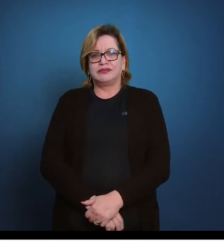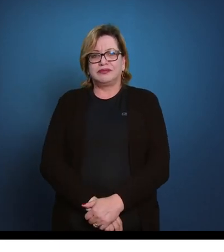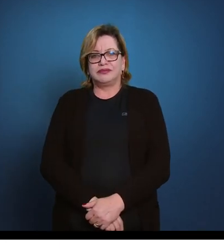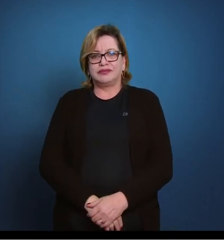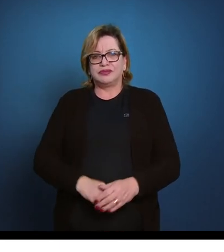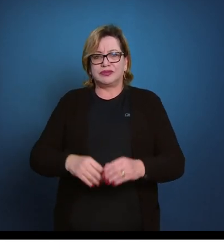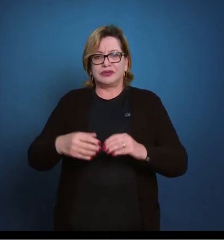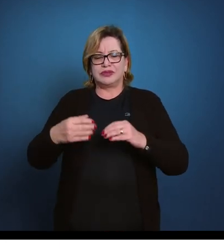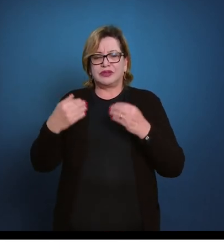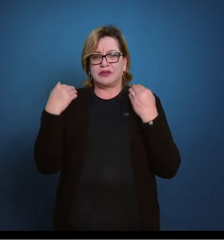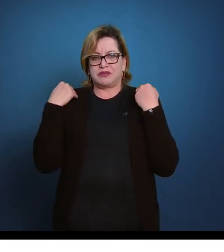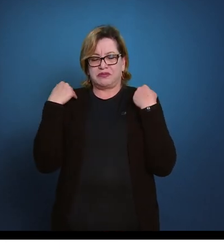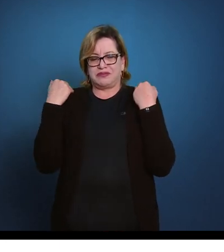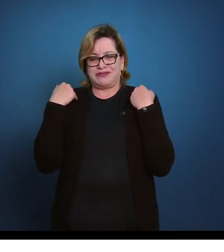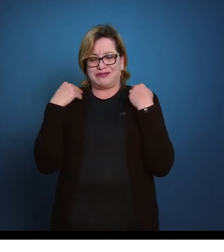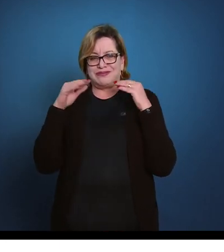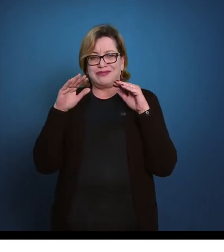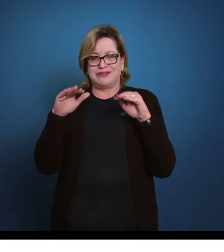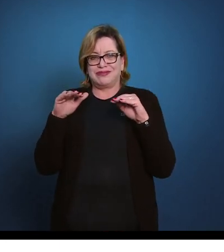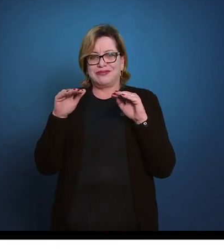Com as mãos no ombro.